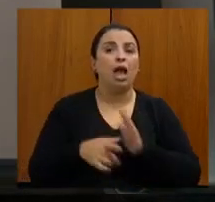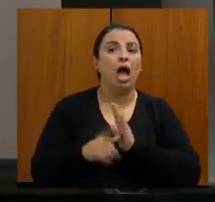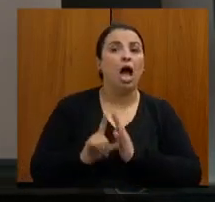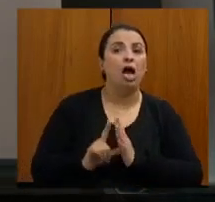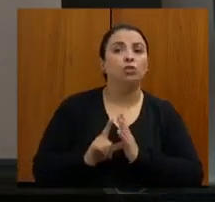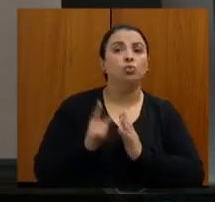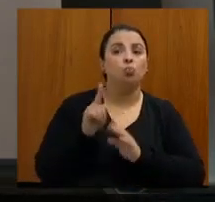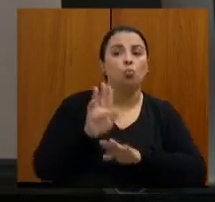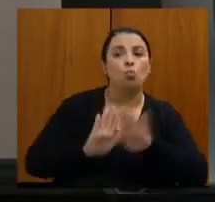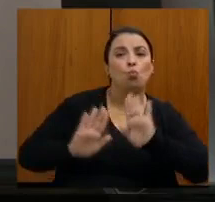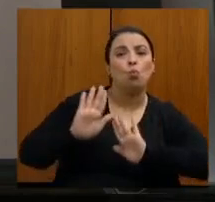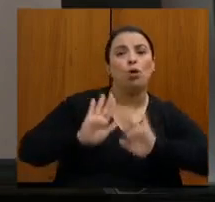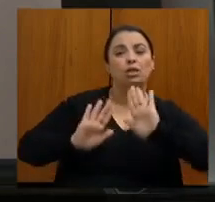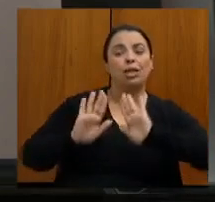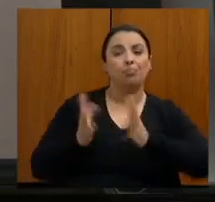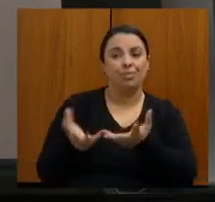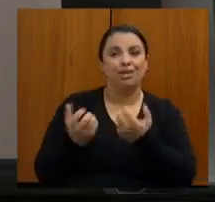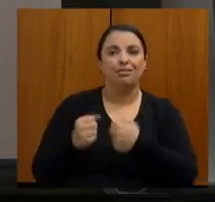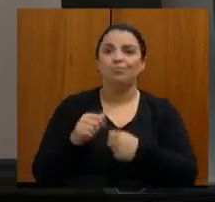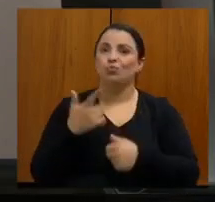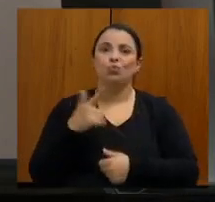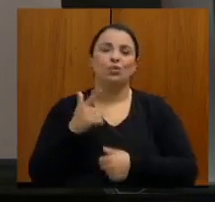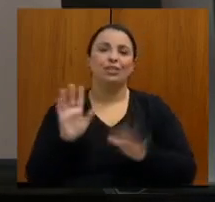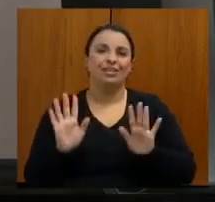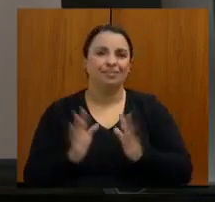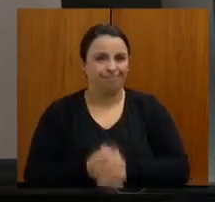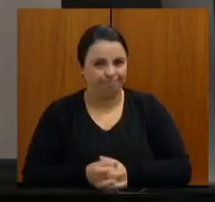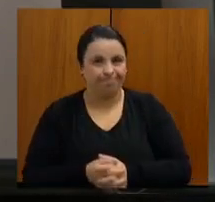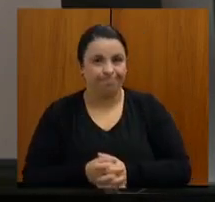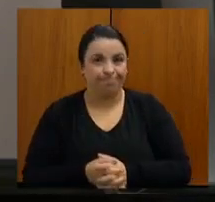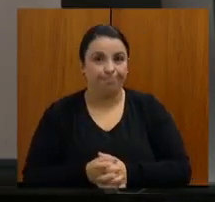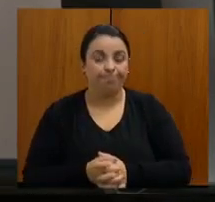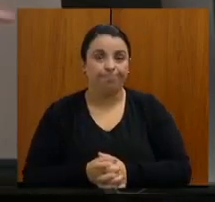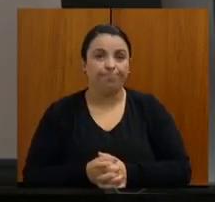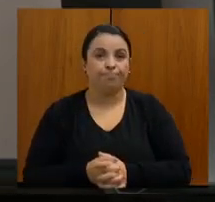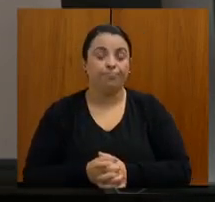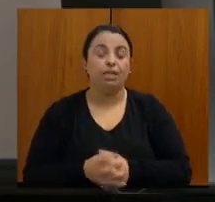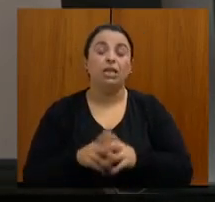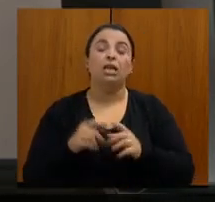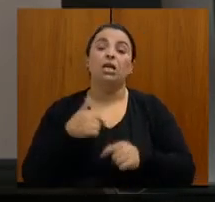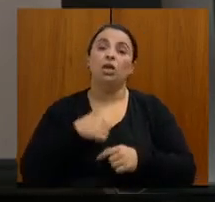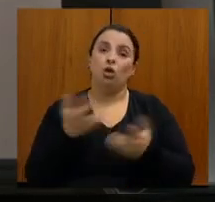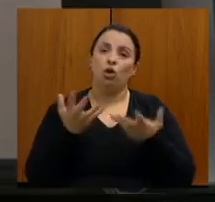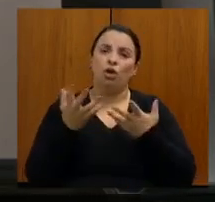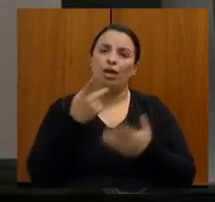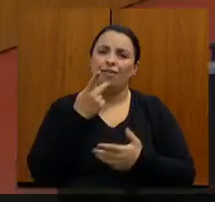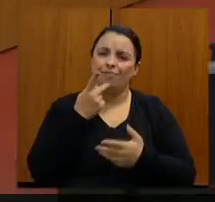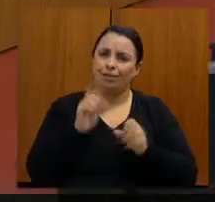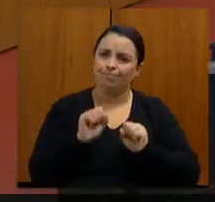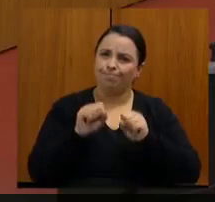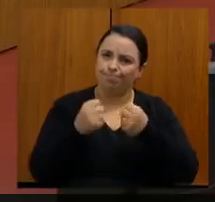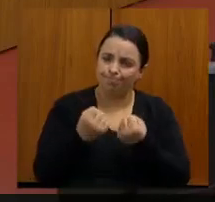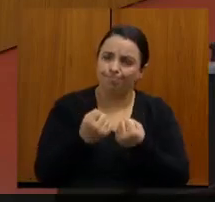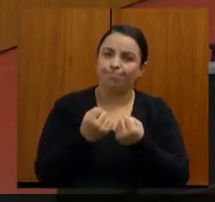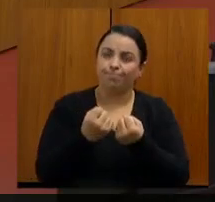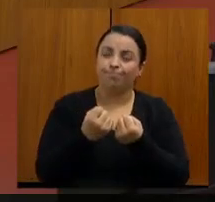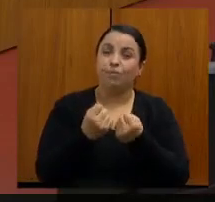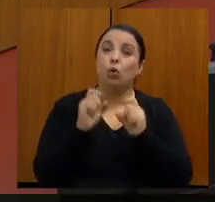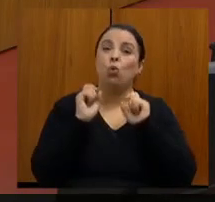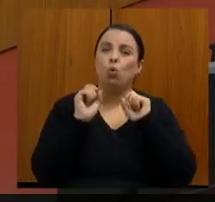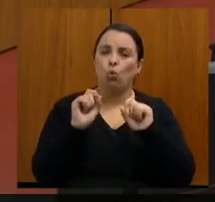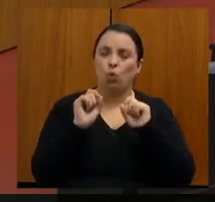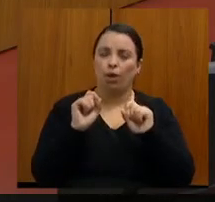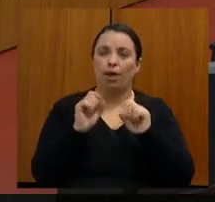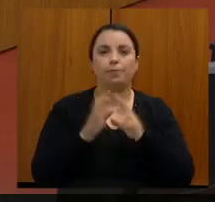-los. Porém, o que eu queria frisar aqui, de verdade, secretário, e demais membros dessa mesa, é